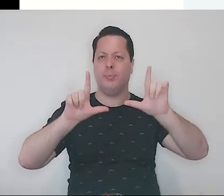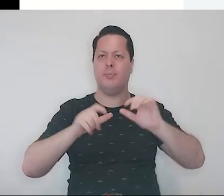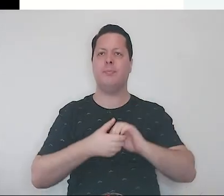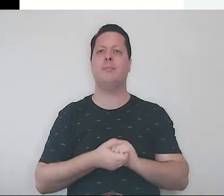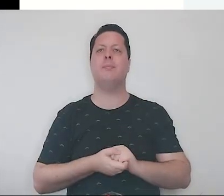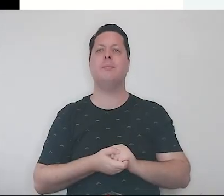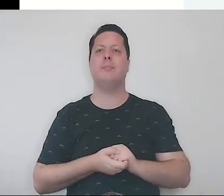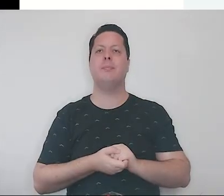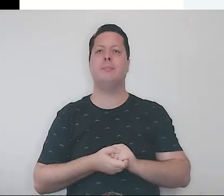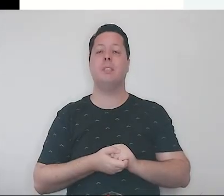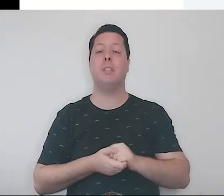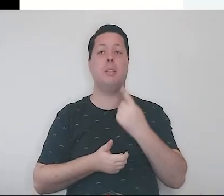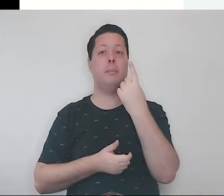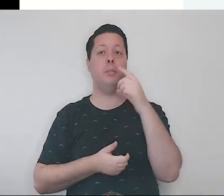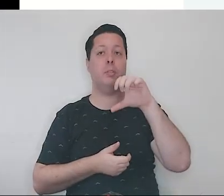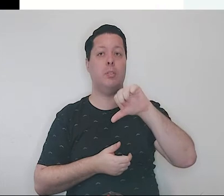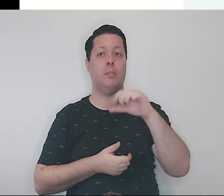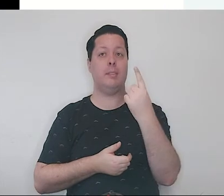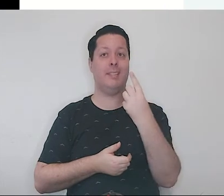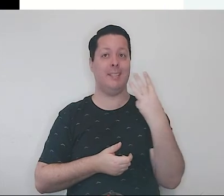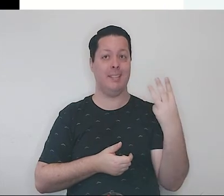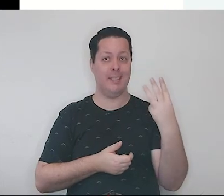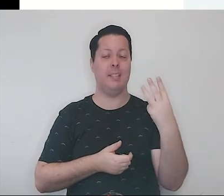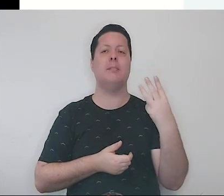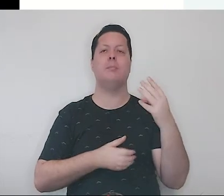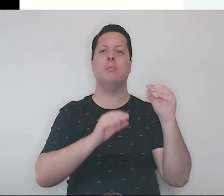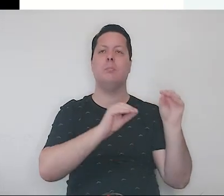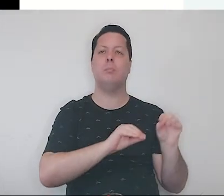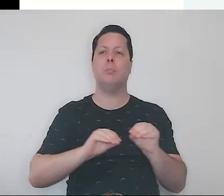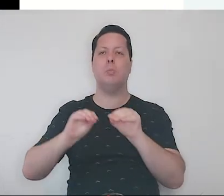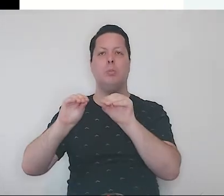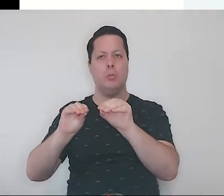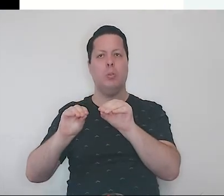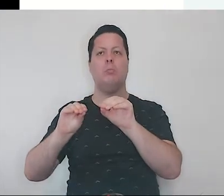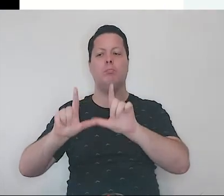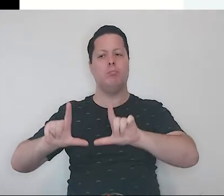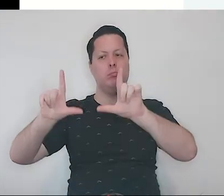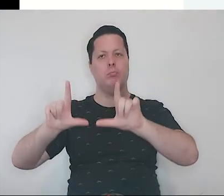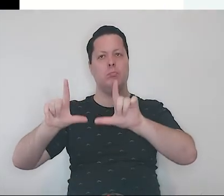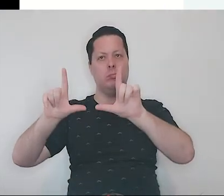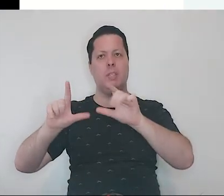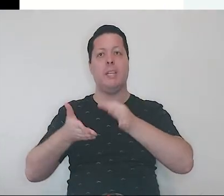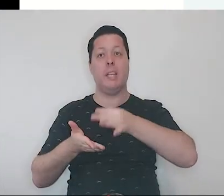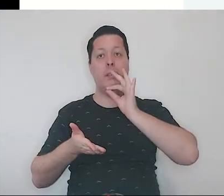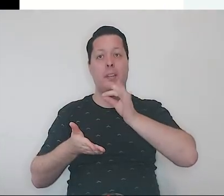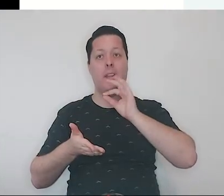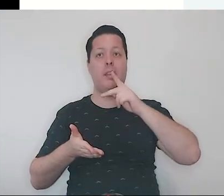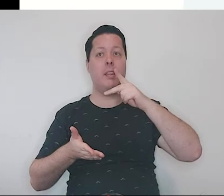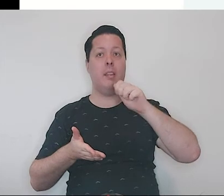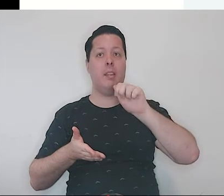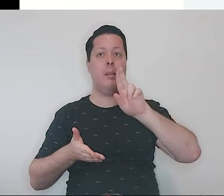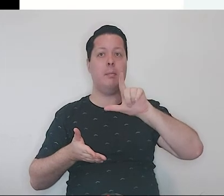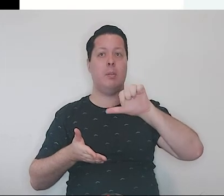1913, esse ou seja, muda para o Tóquio. Café paulista passa a ser